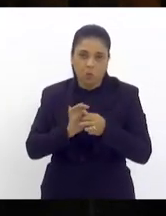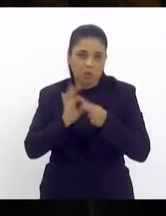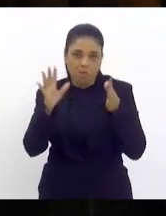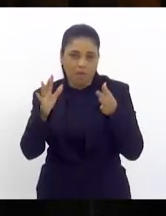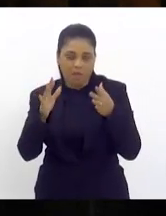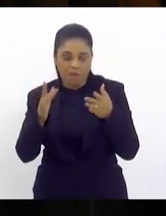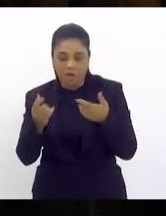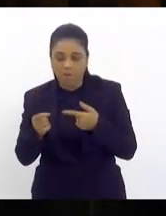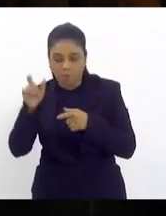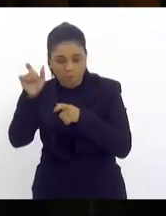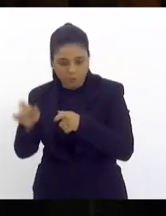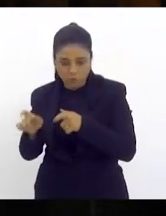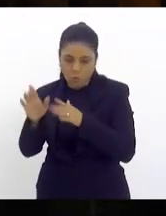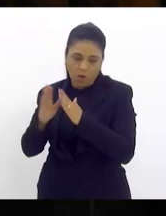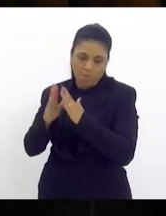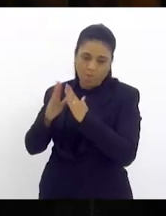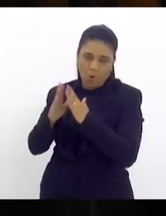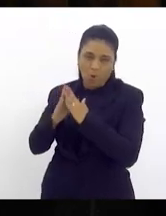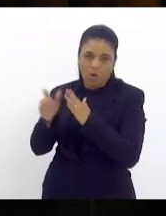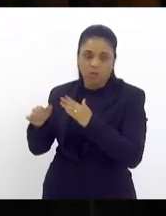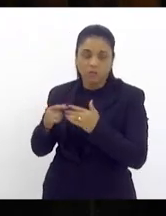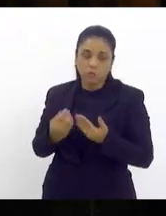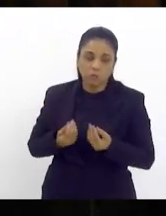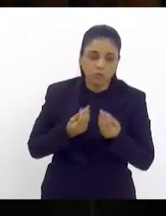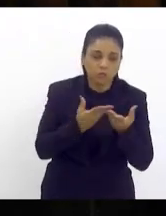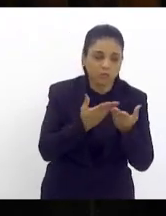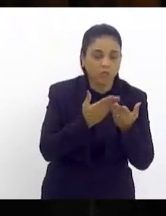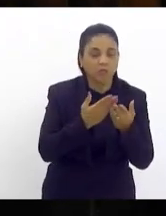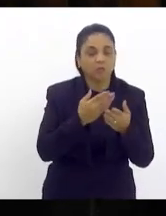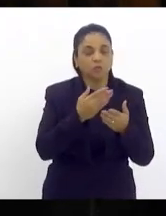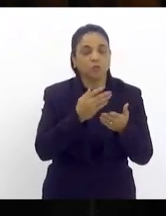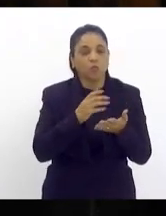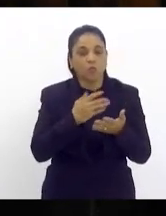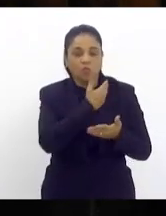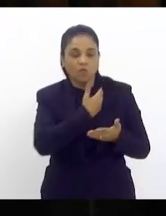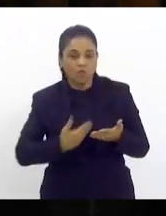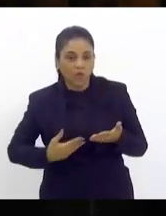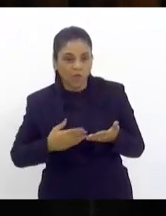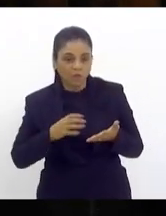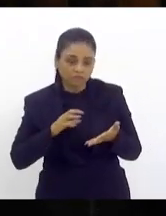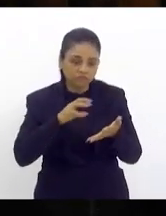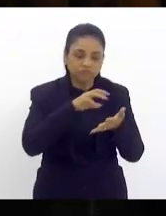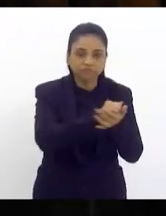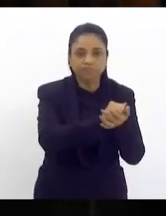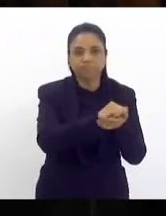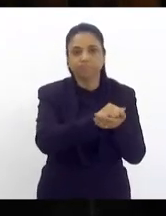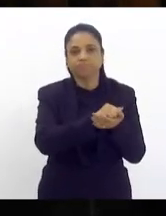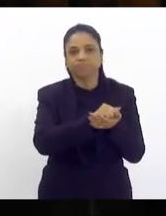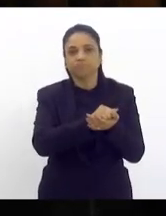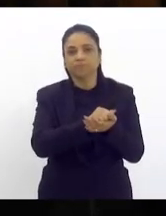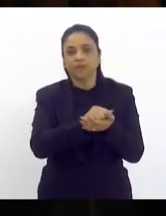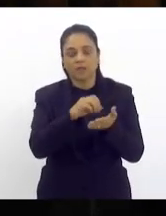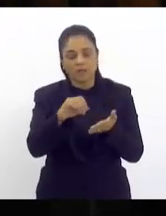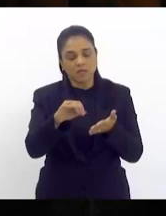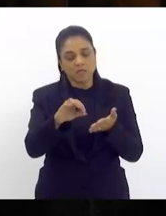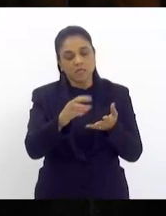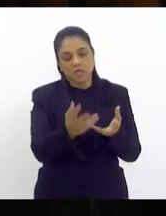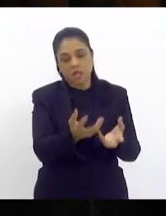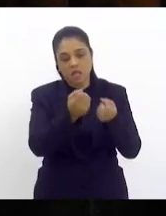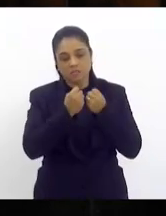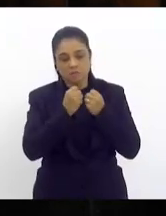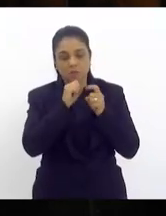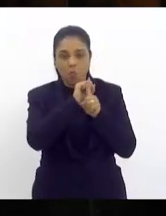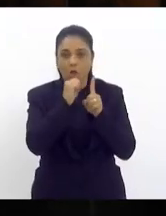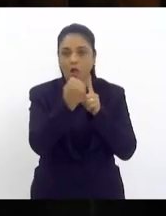que o morador possa sair até o governo estadual se cadastrar e receber o seu aluguel social que deve ser